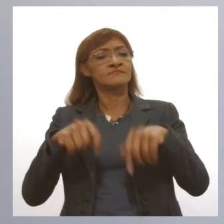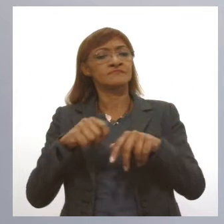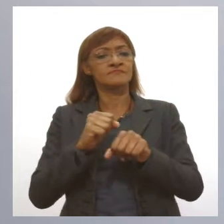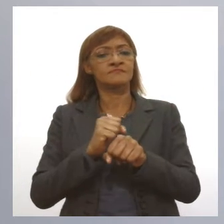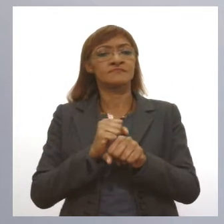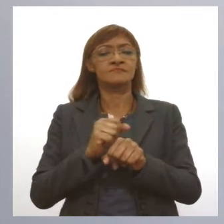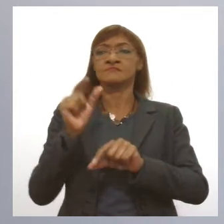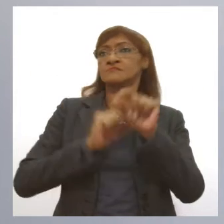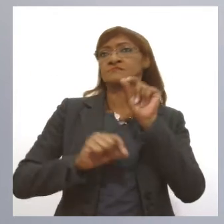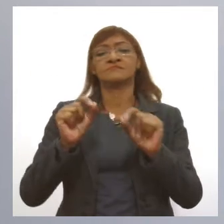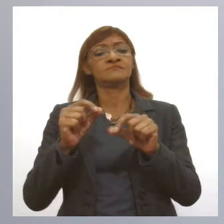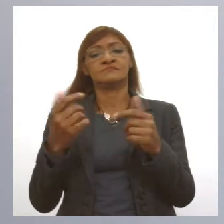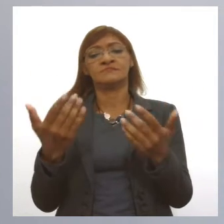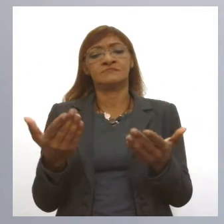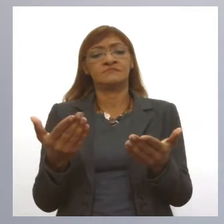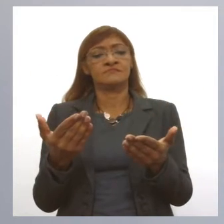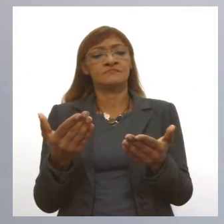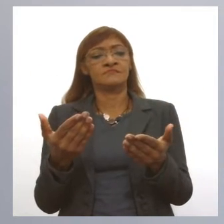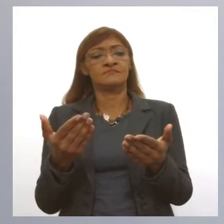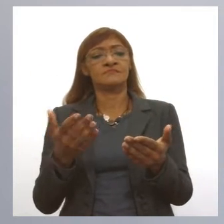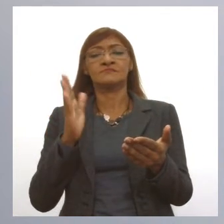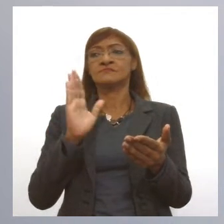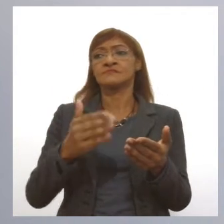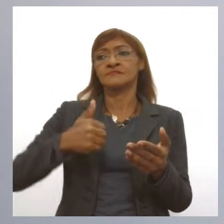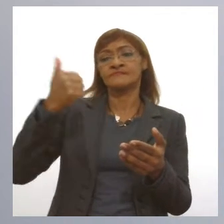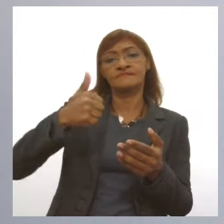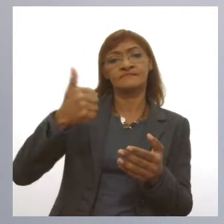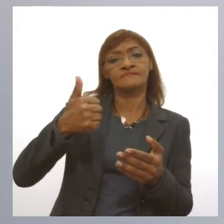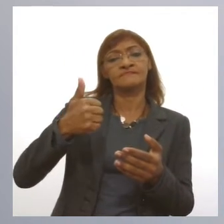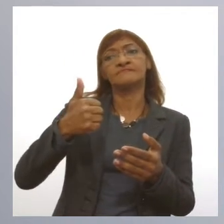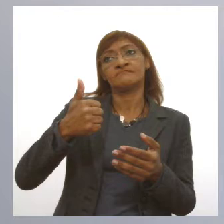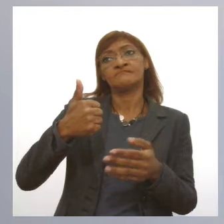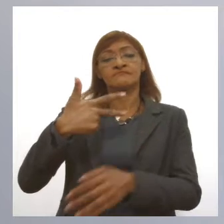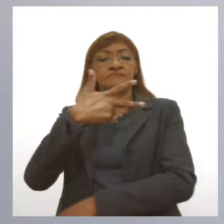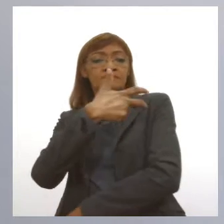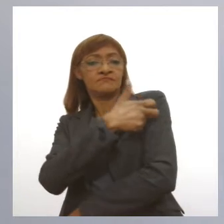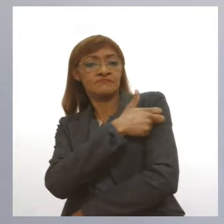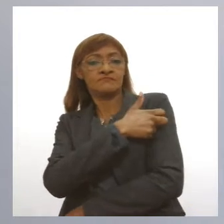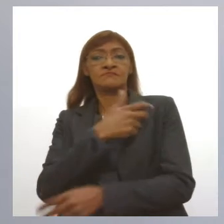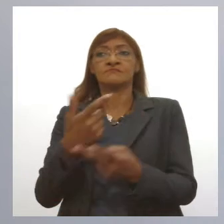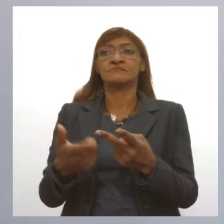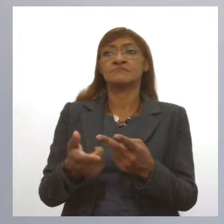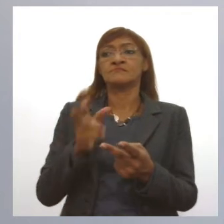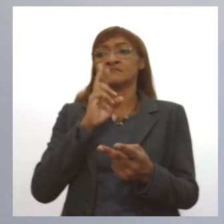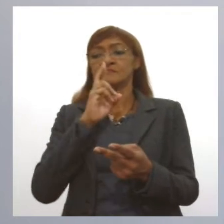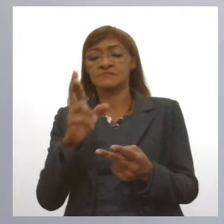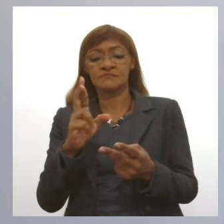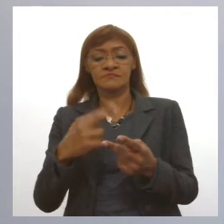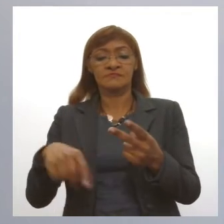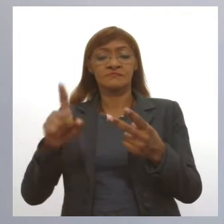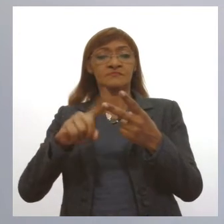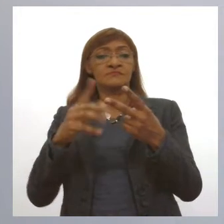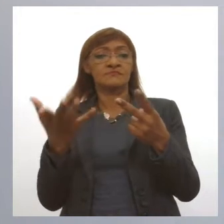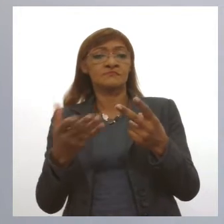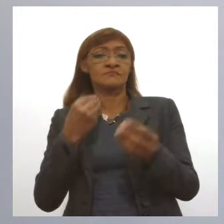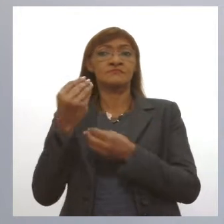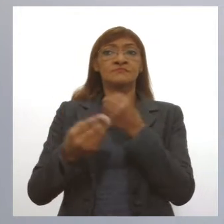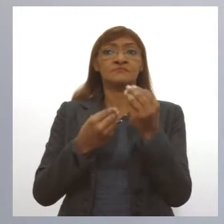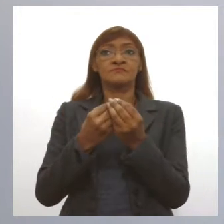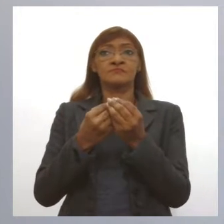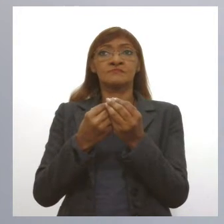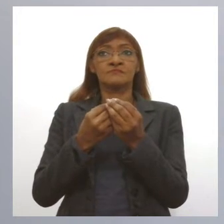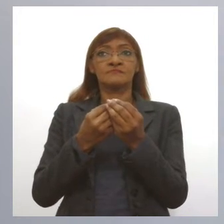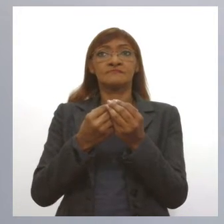A gente tem a primeira vacina, a primeira dose, você induz resposta e a segunda dose é para amplificar essa resposta.